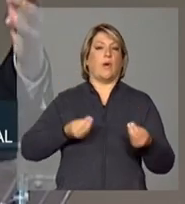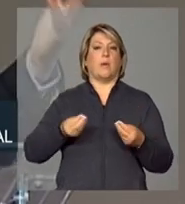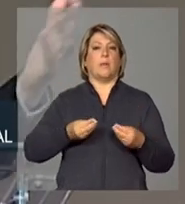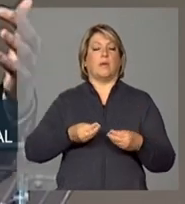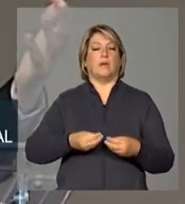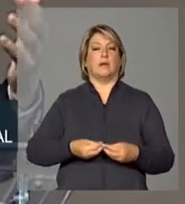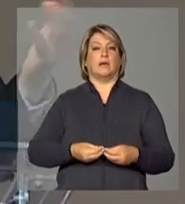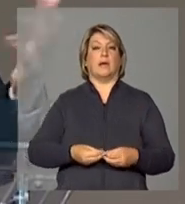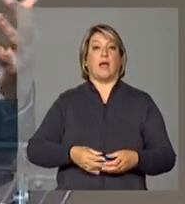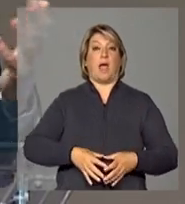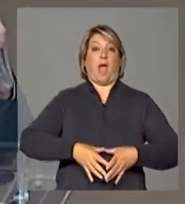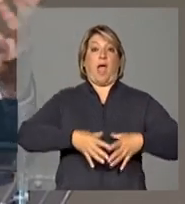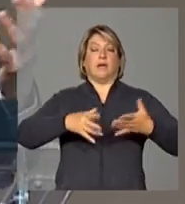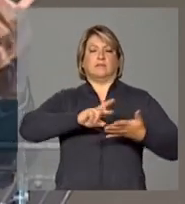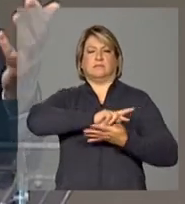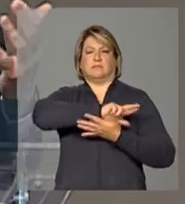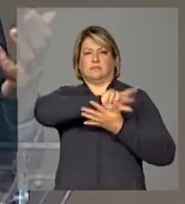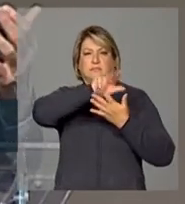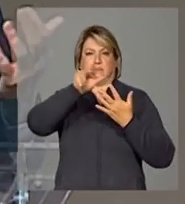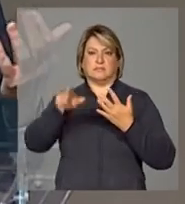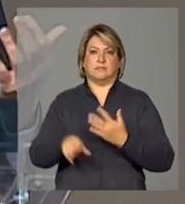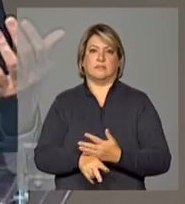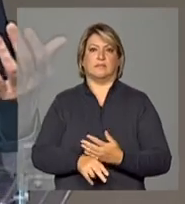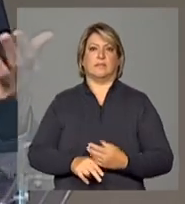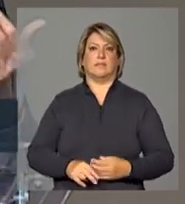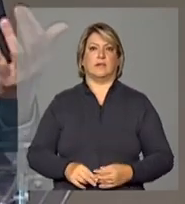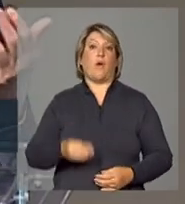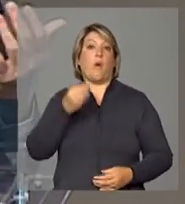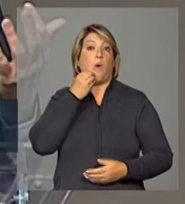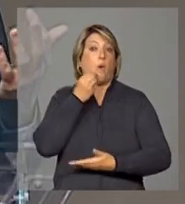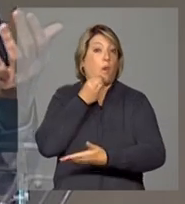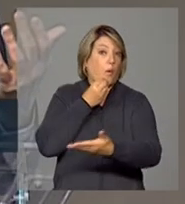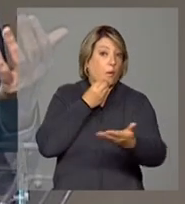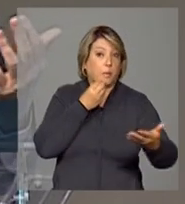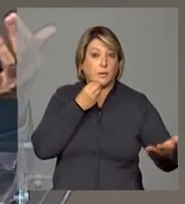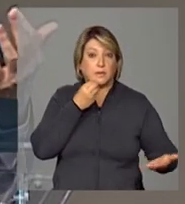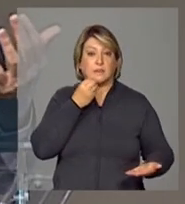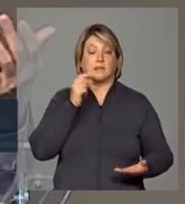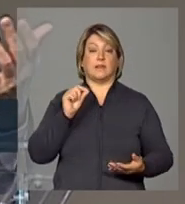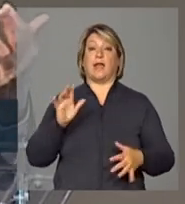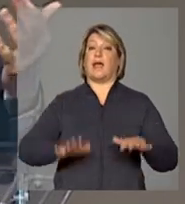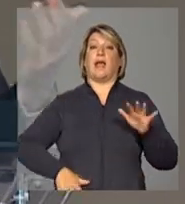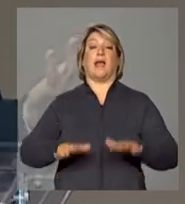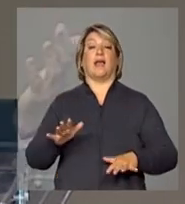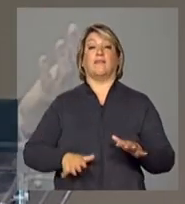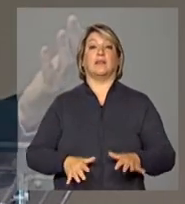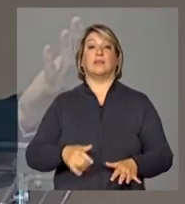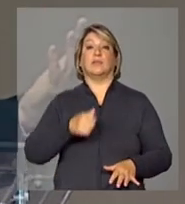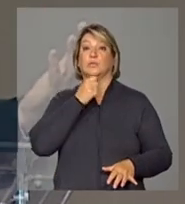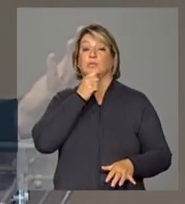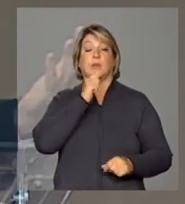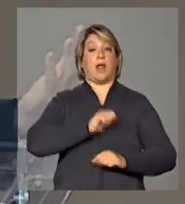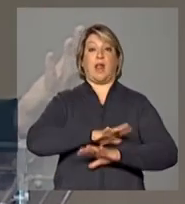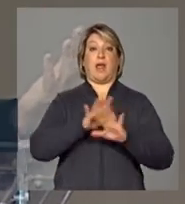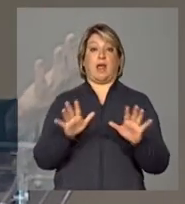leque de oportunidades que às vezes não são óbvias